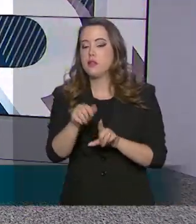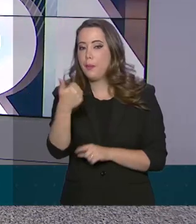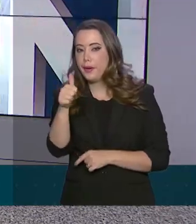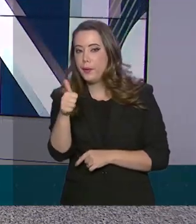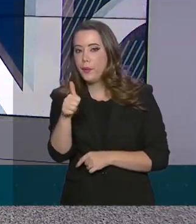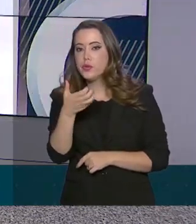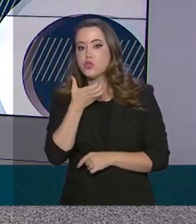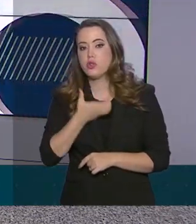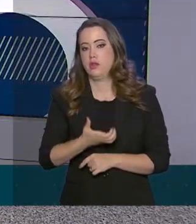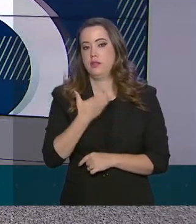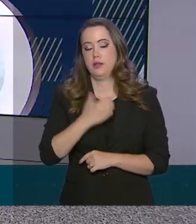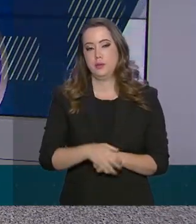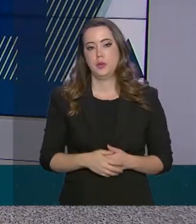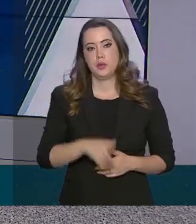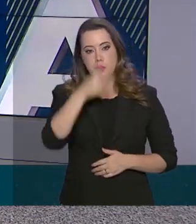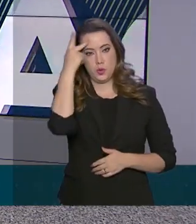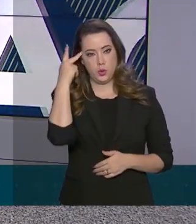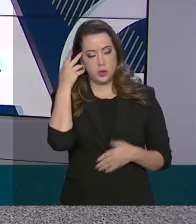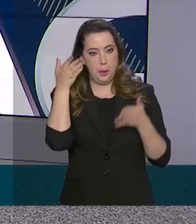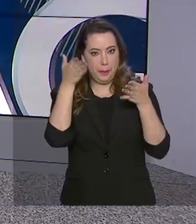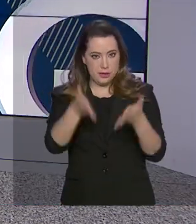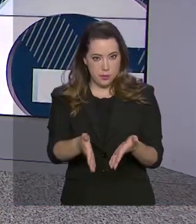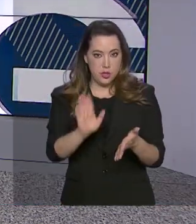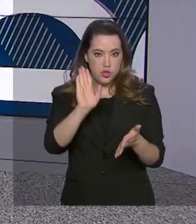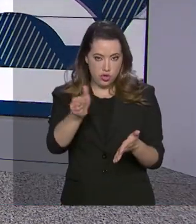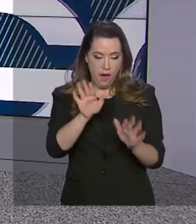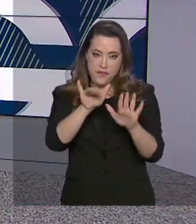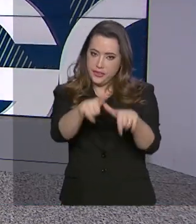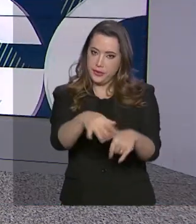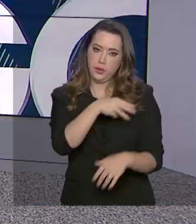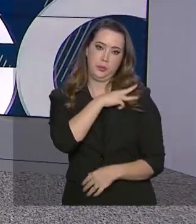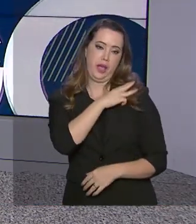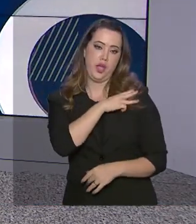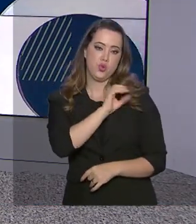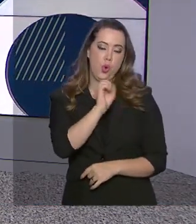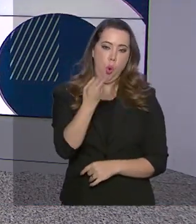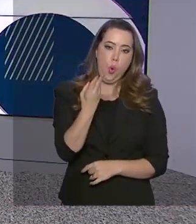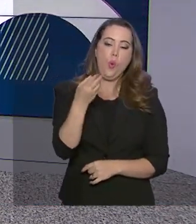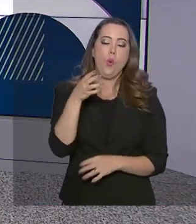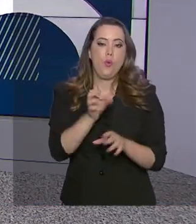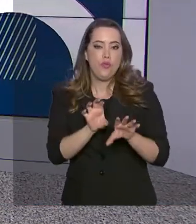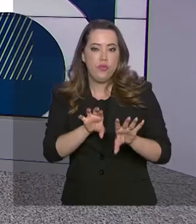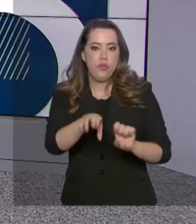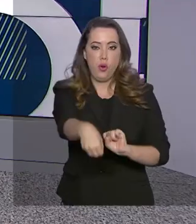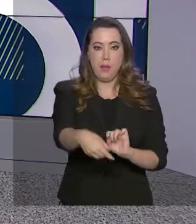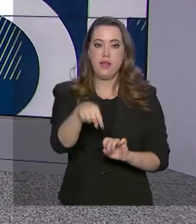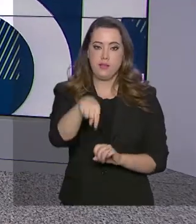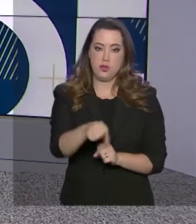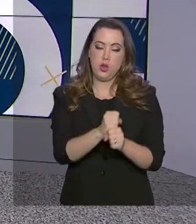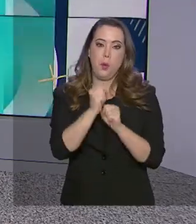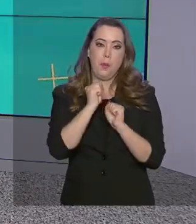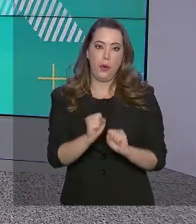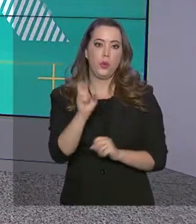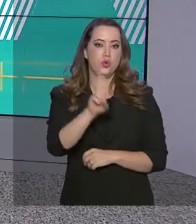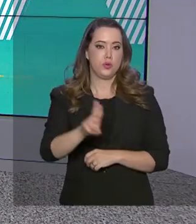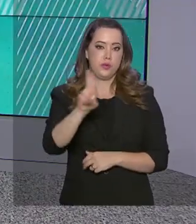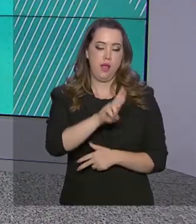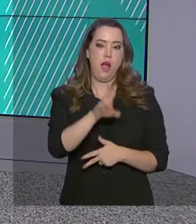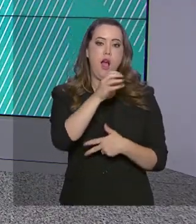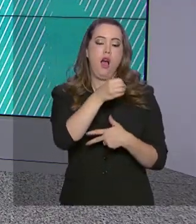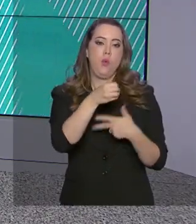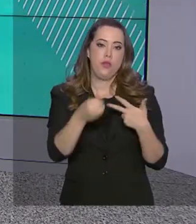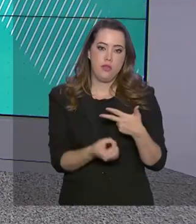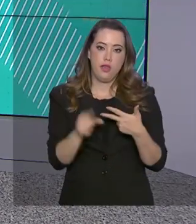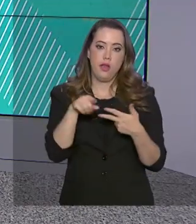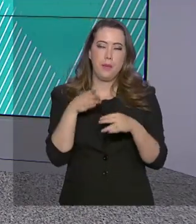dezembro. Os participantes que já terminaram ou vão concluir o ensino médio neste ano poderão utilizar a nota do exame para acesso à